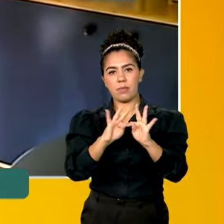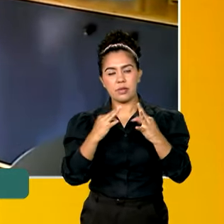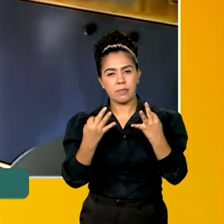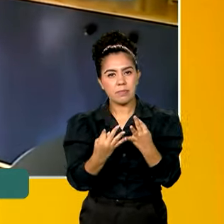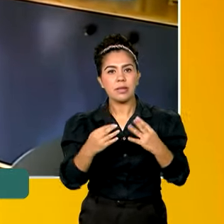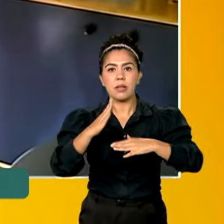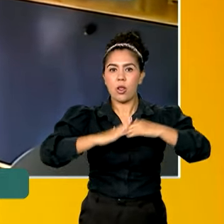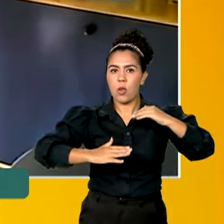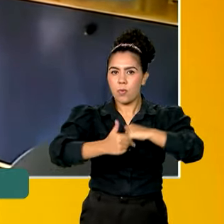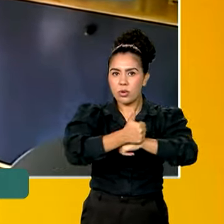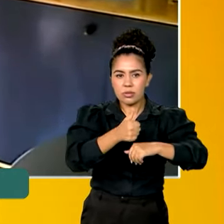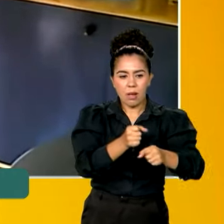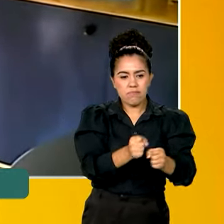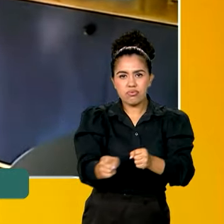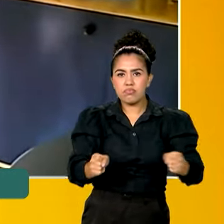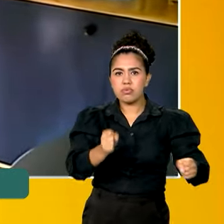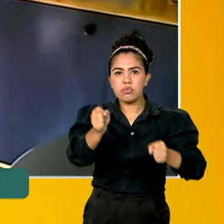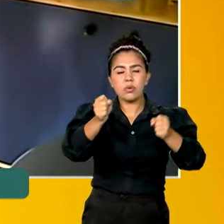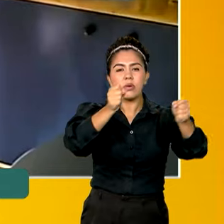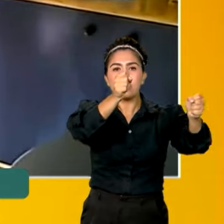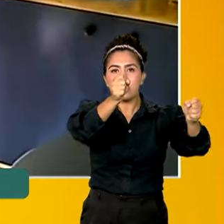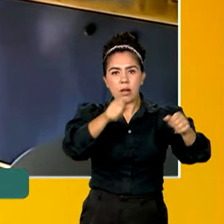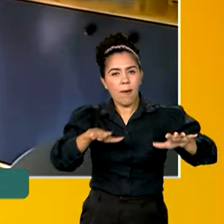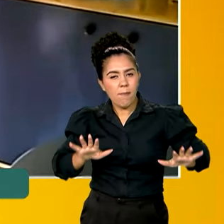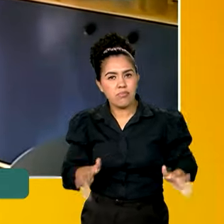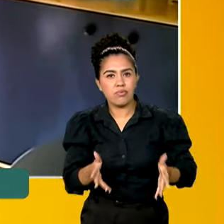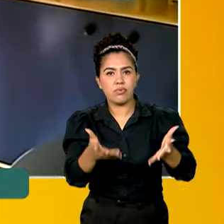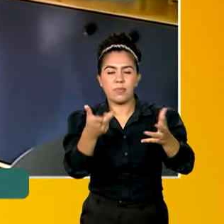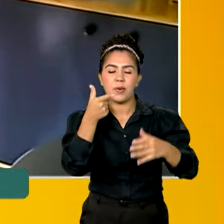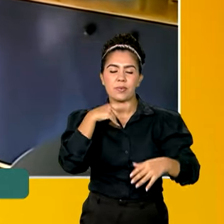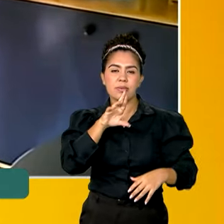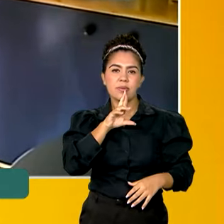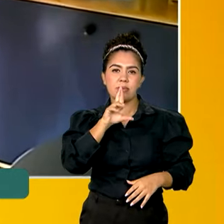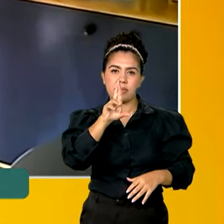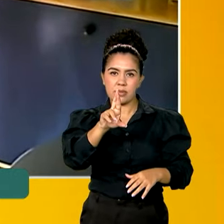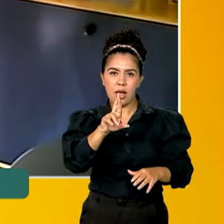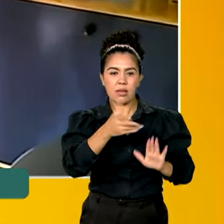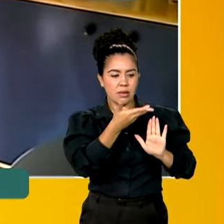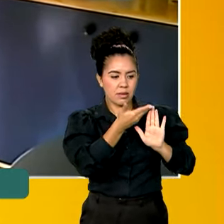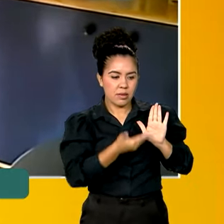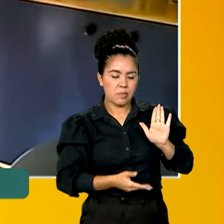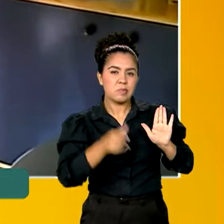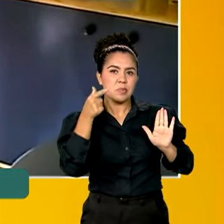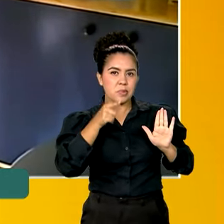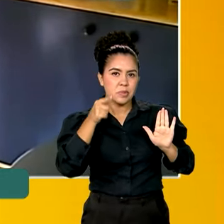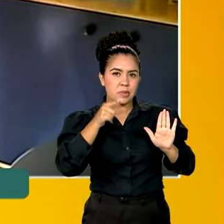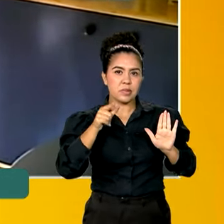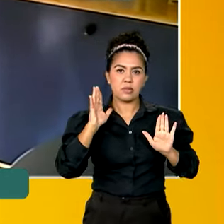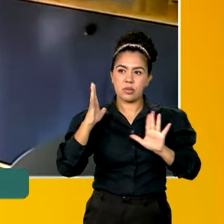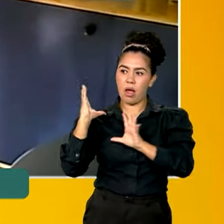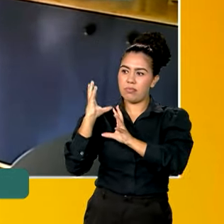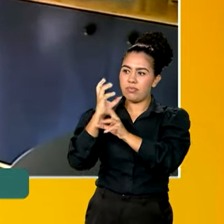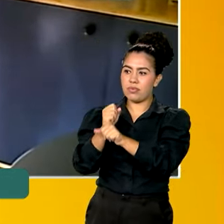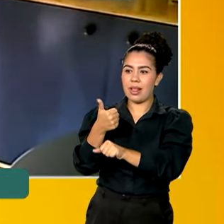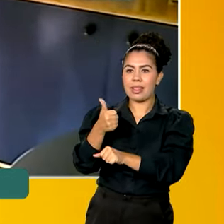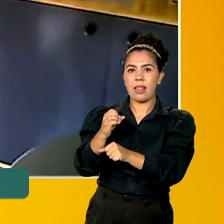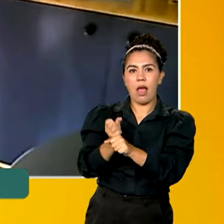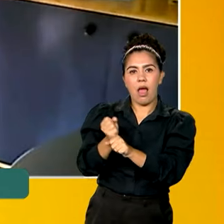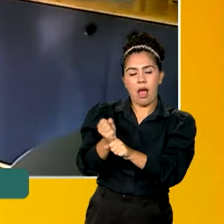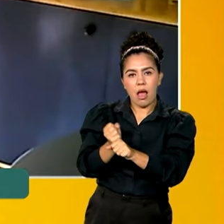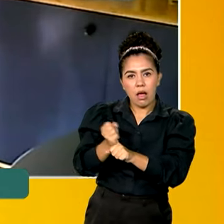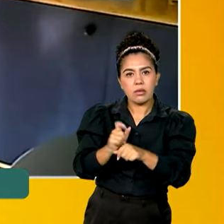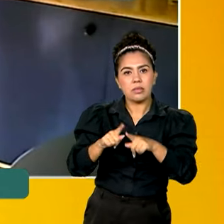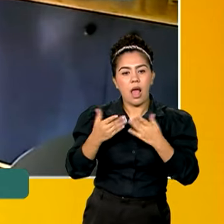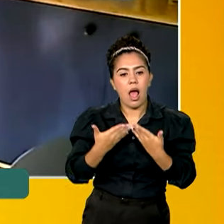localidades mais vulneráveis, fortalecendo os resultados que o programa tem apresentado ao longo desses 10 anos, de ampliar o acesso ao